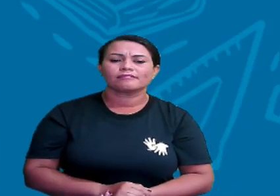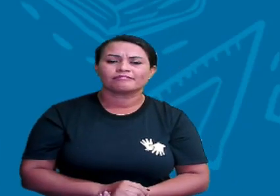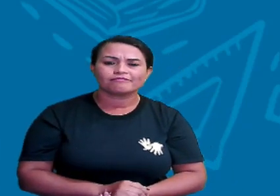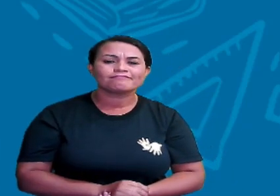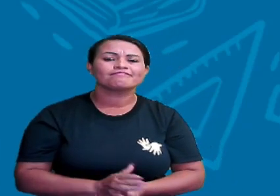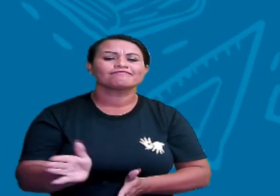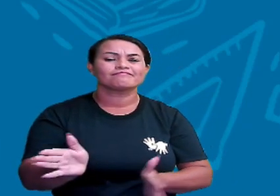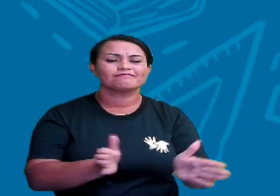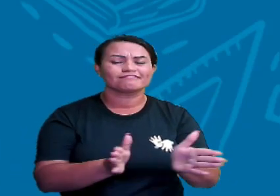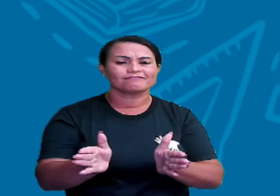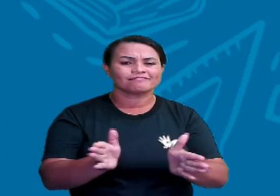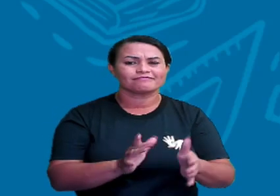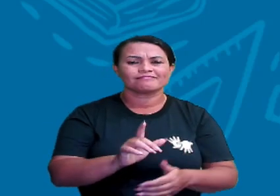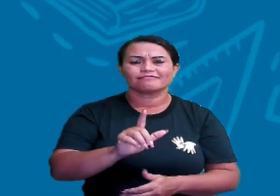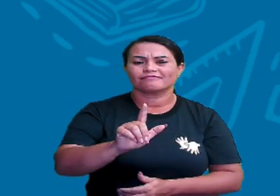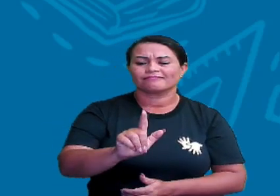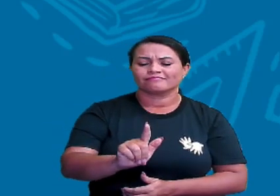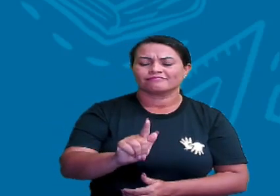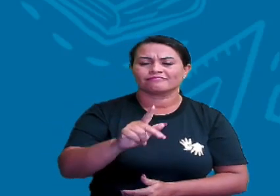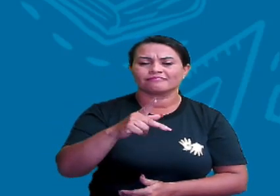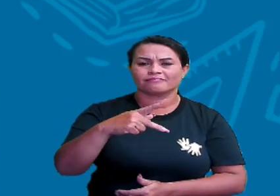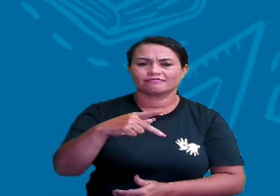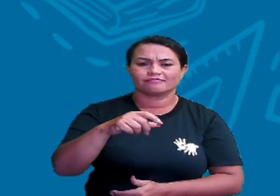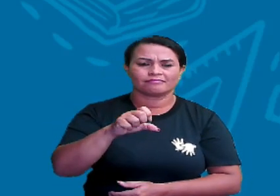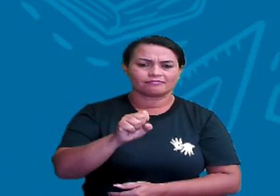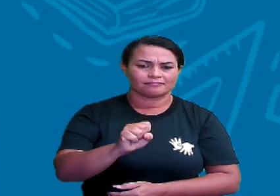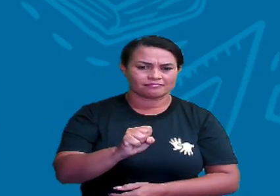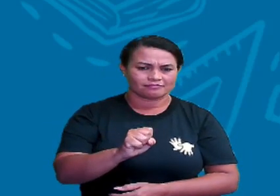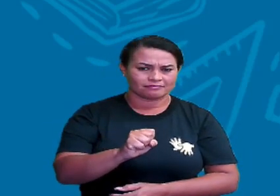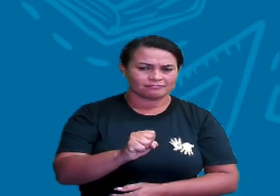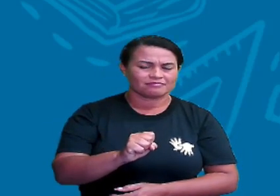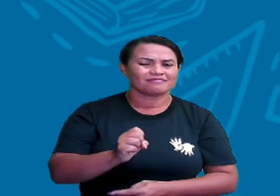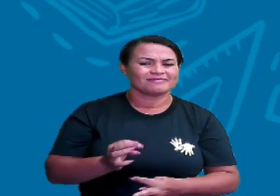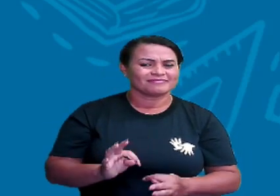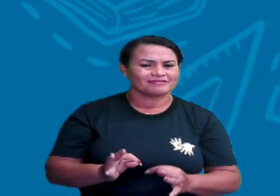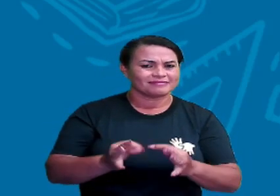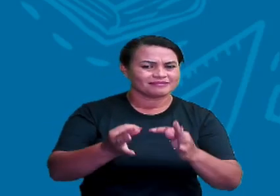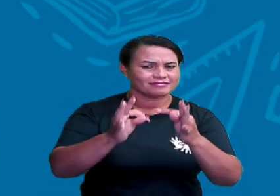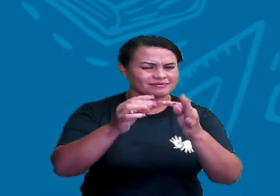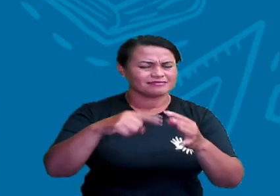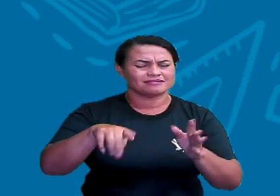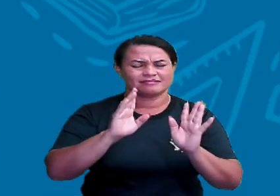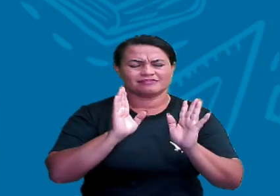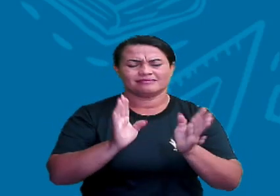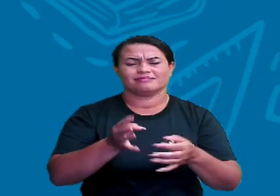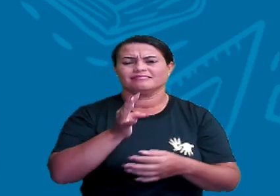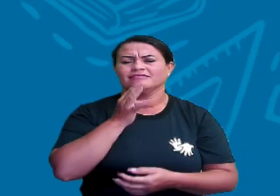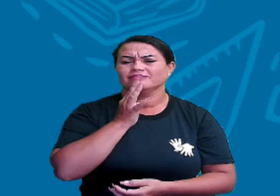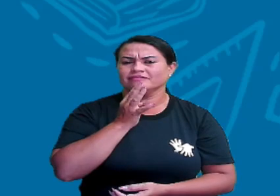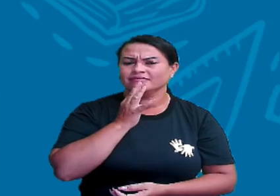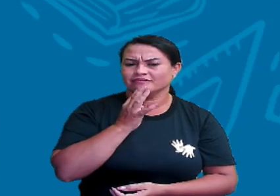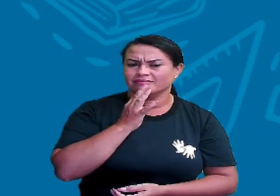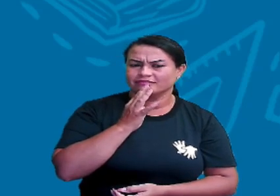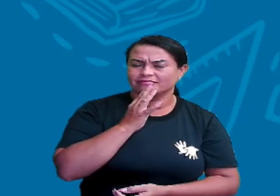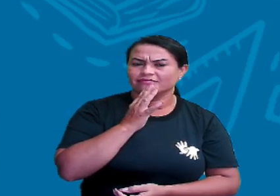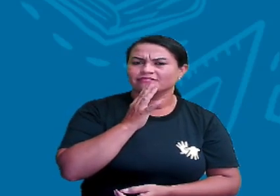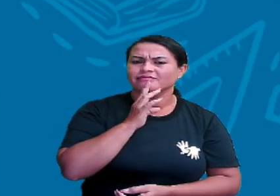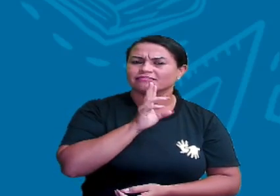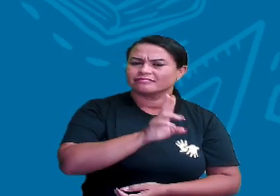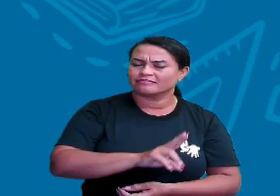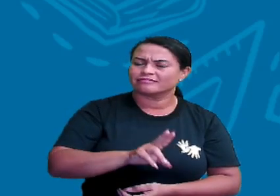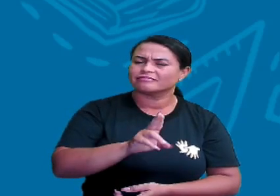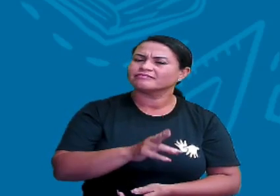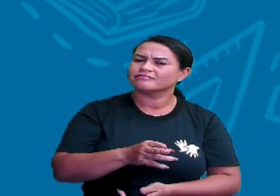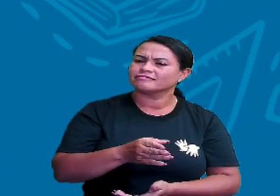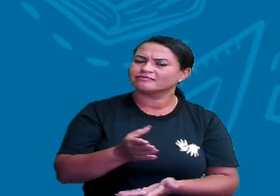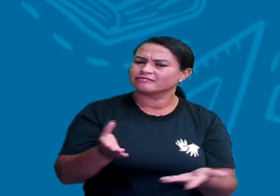orientação pelo GPS. Aqui, ó, uma tecnologia, acredito que muitos já conhecem, já é uma coisa mais